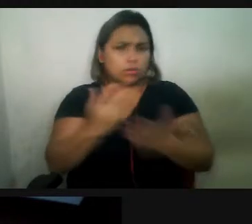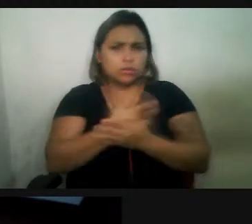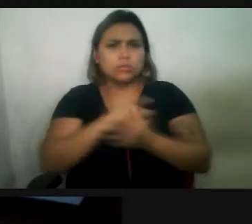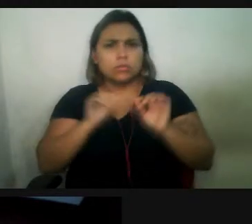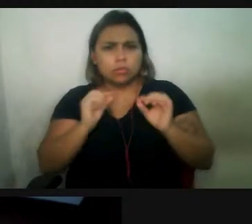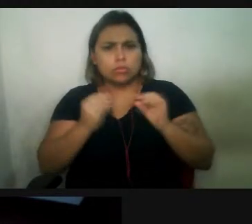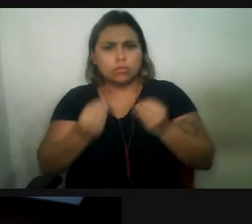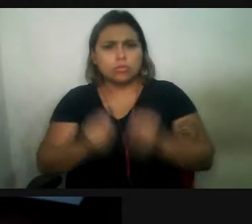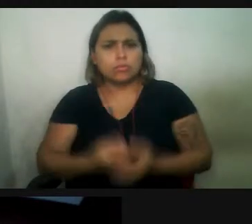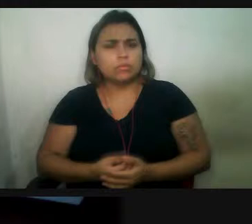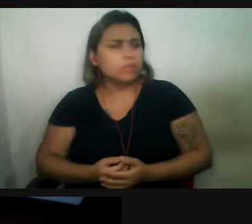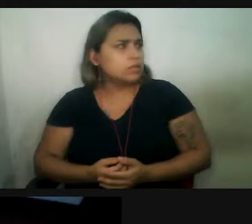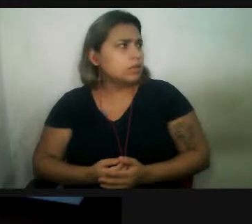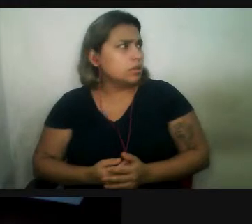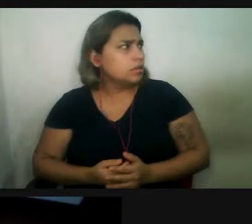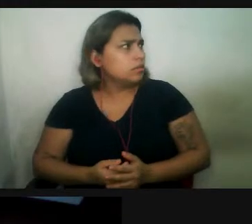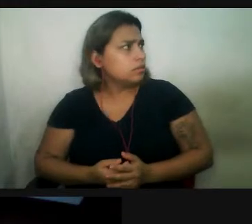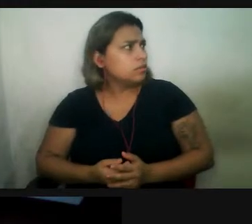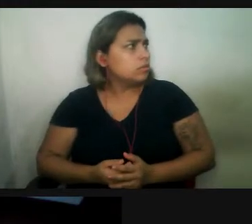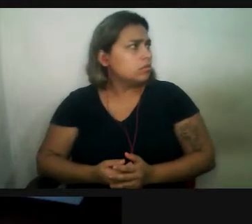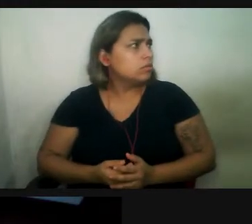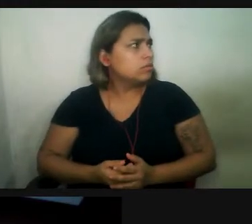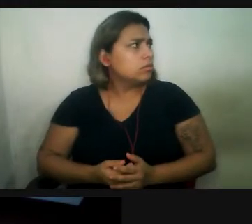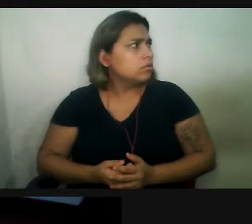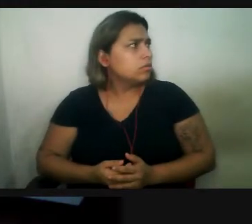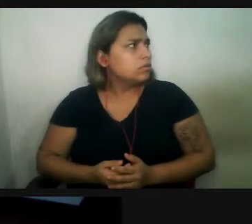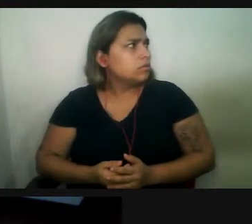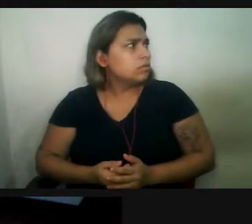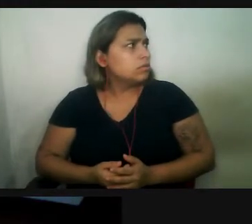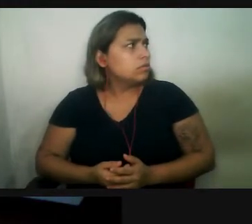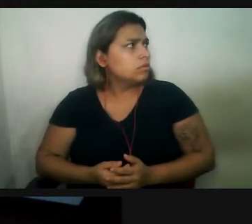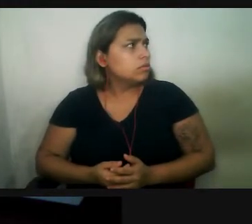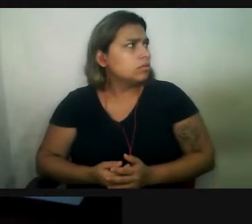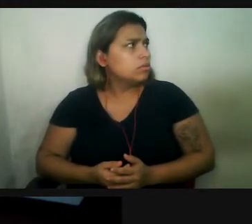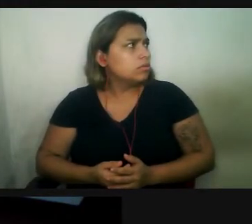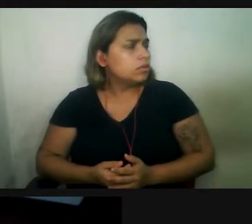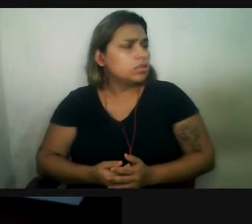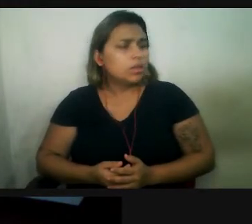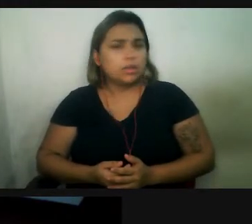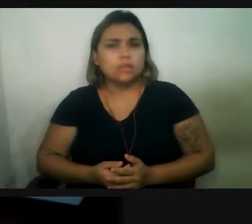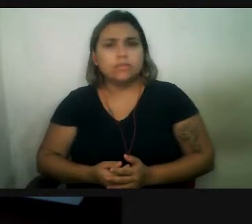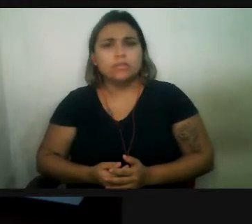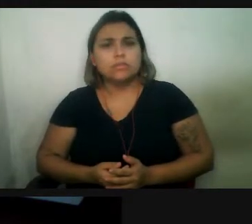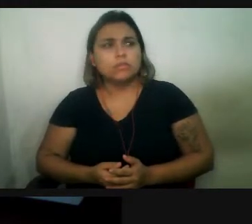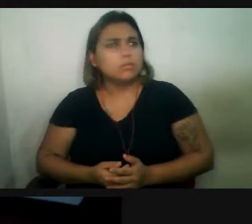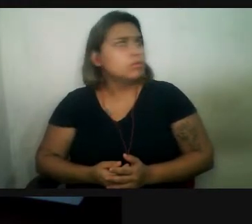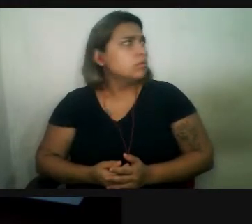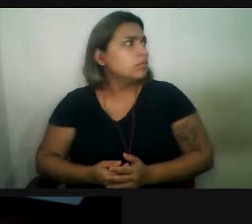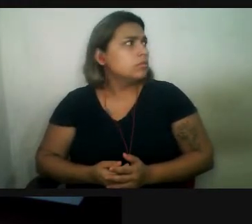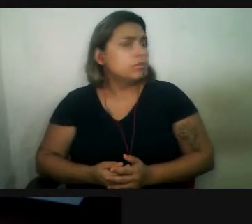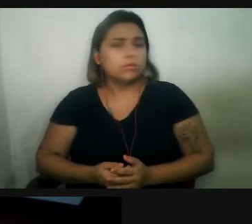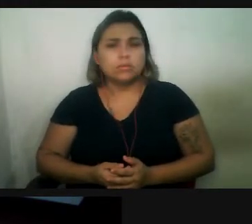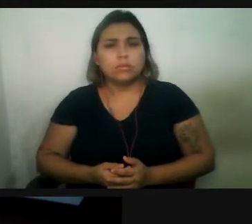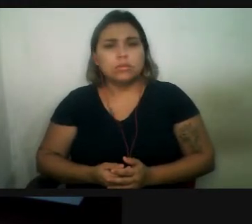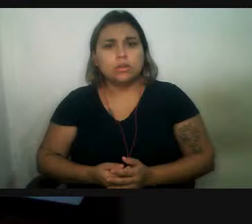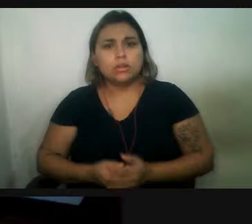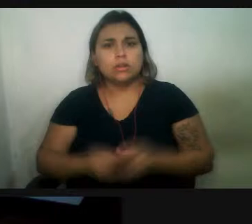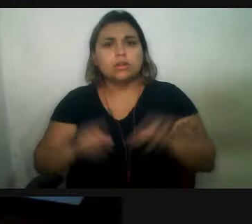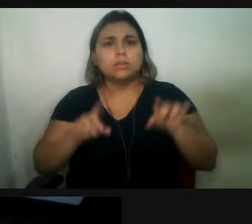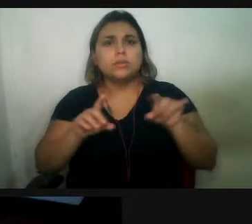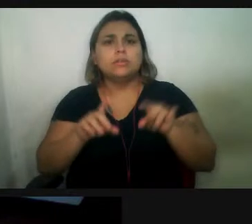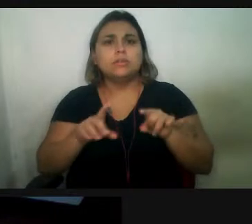Então, Rogério, o sonares, eu não sei exatamente de qual sonar você está falando, né, mas assim,